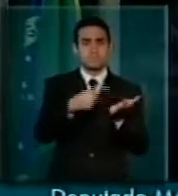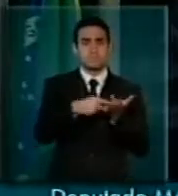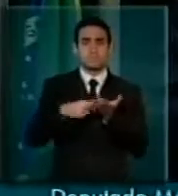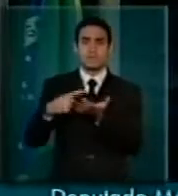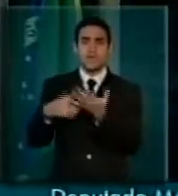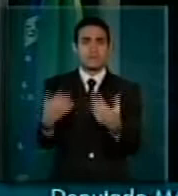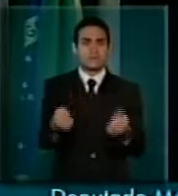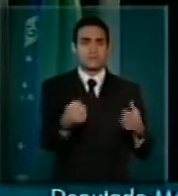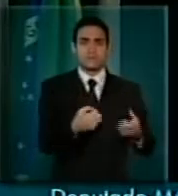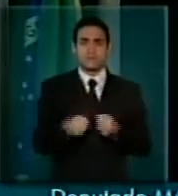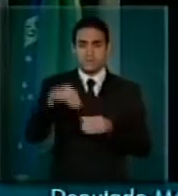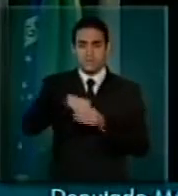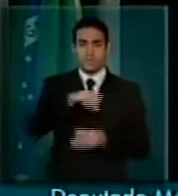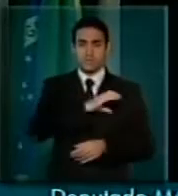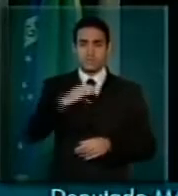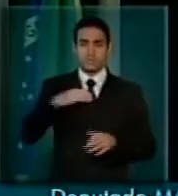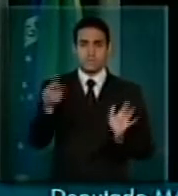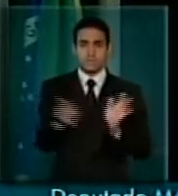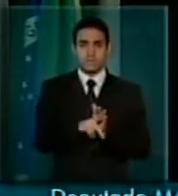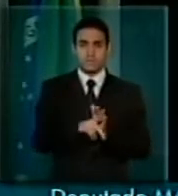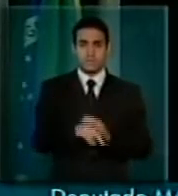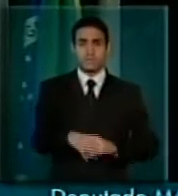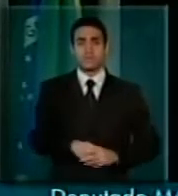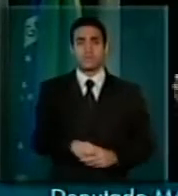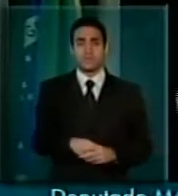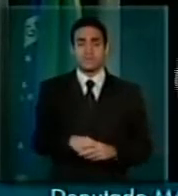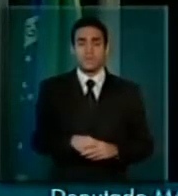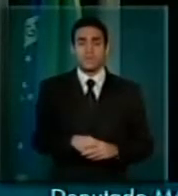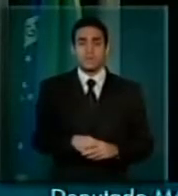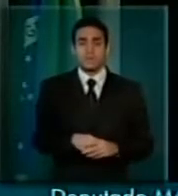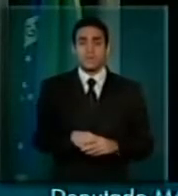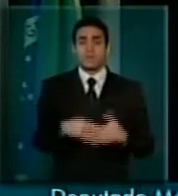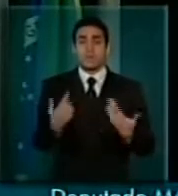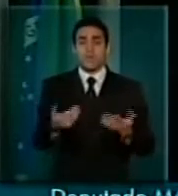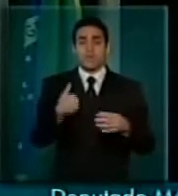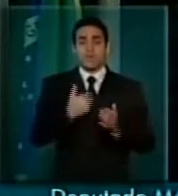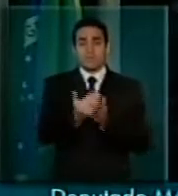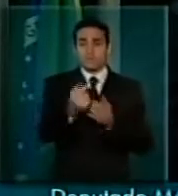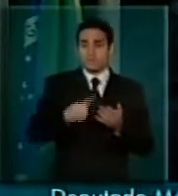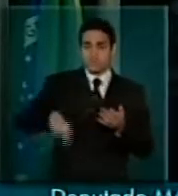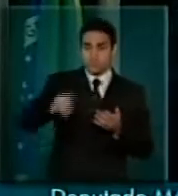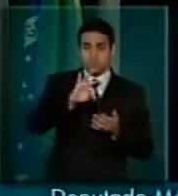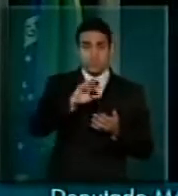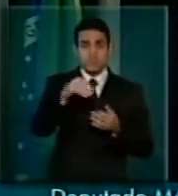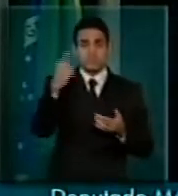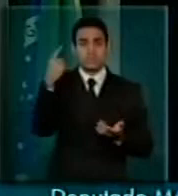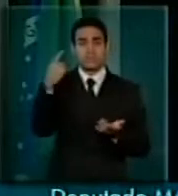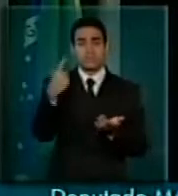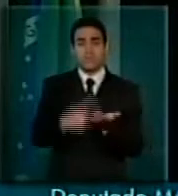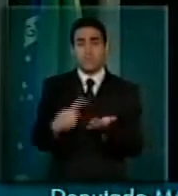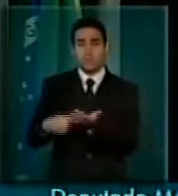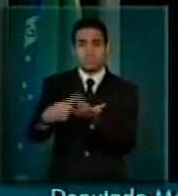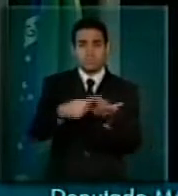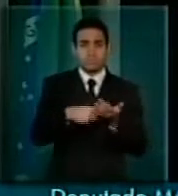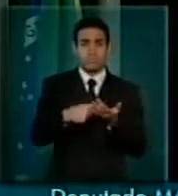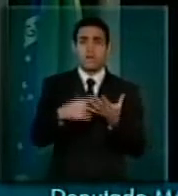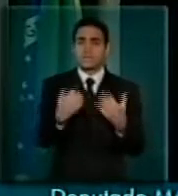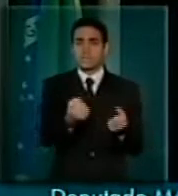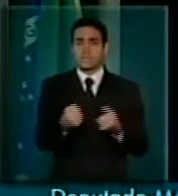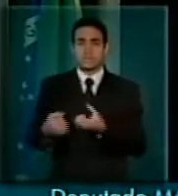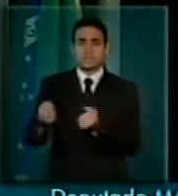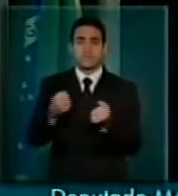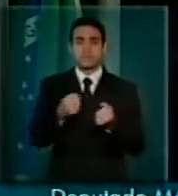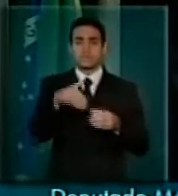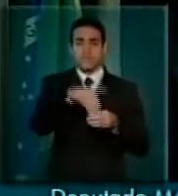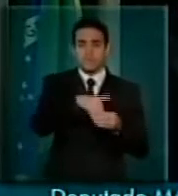naquela comissão. E, ao ser votado por consenso, nós estabelecemos